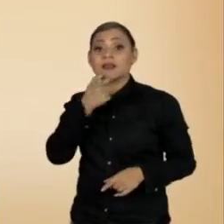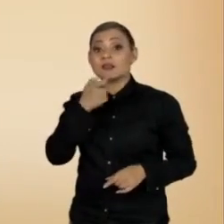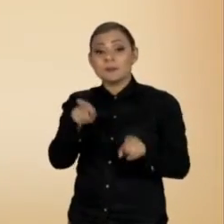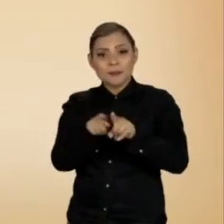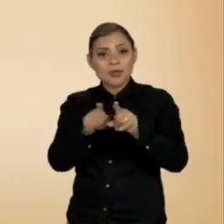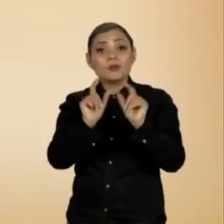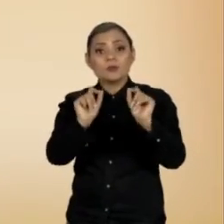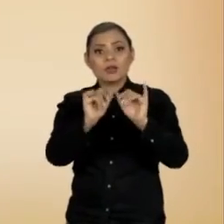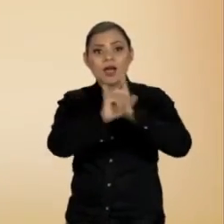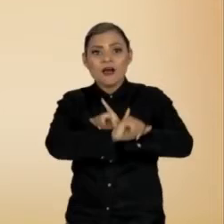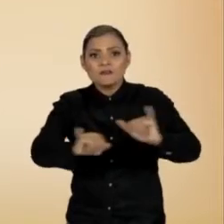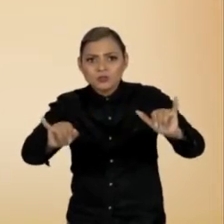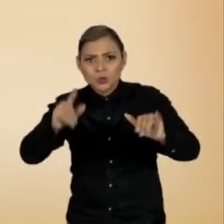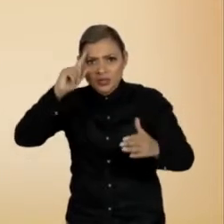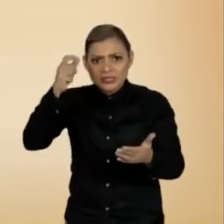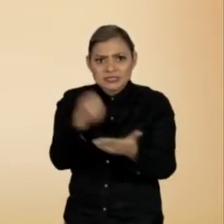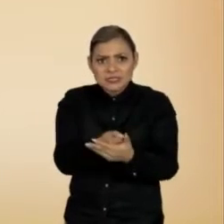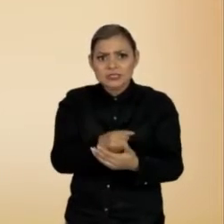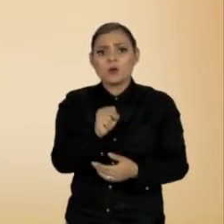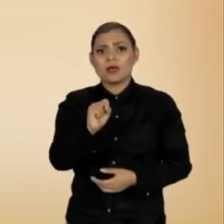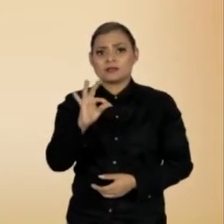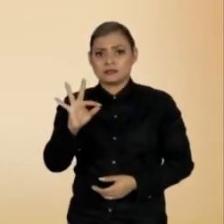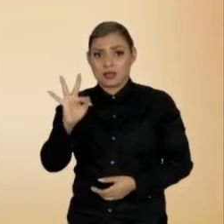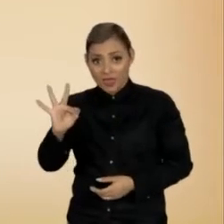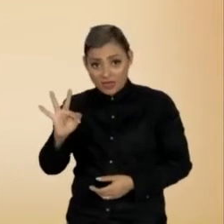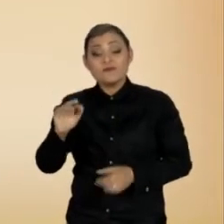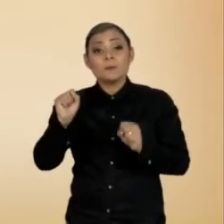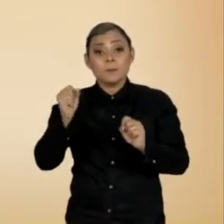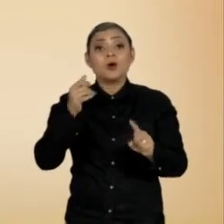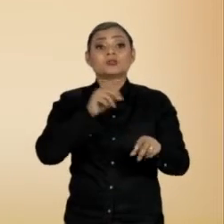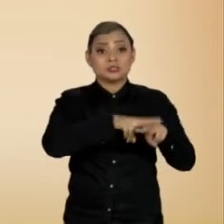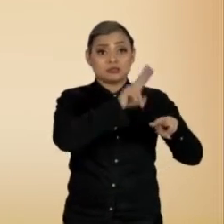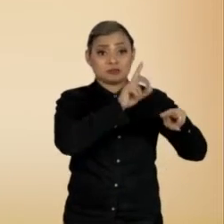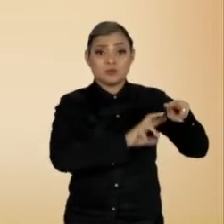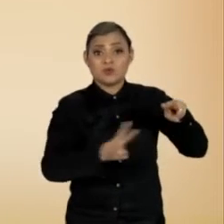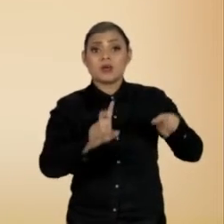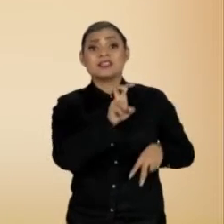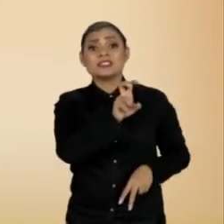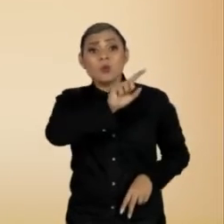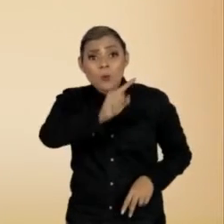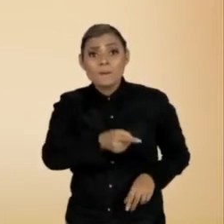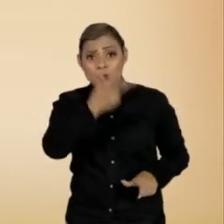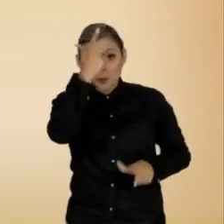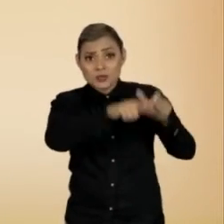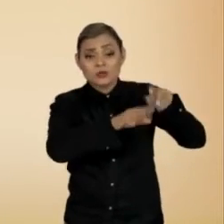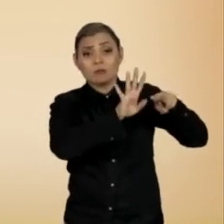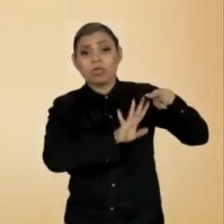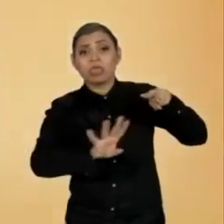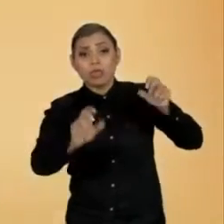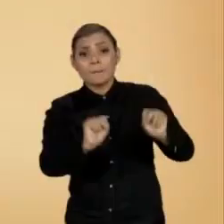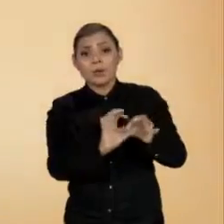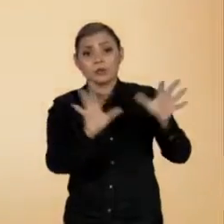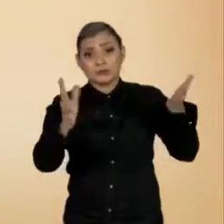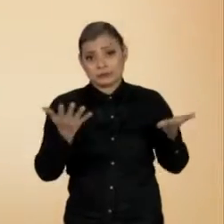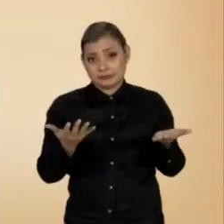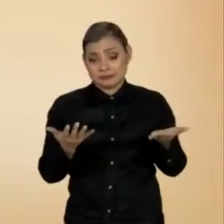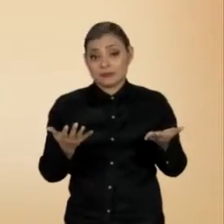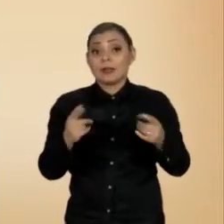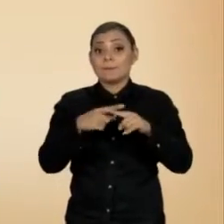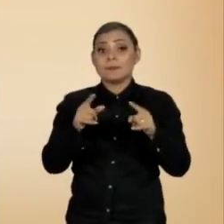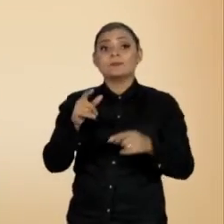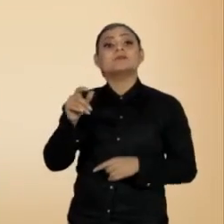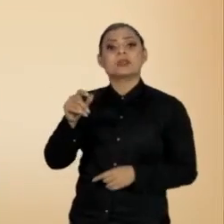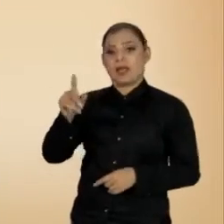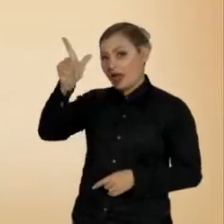começa sua matéria afirmando que a decisão da Suprema Corte pode soltar cerca de 5 mil presidiários que esperam suas apelações. A página do